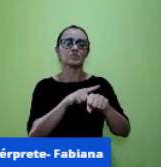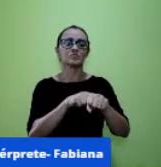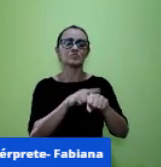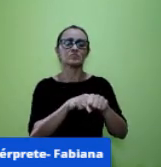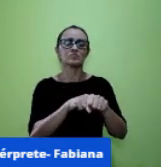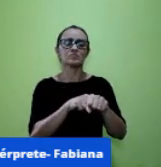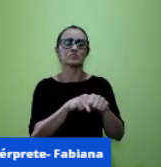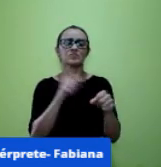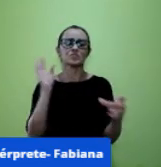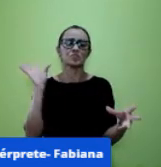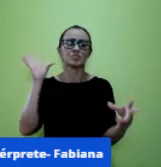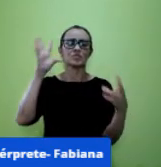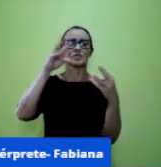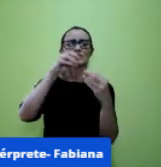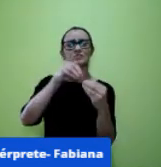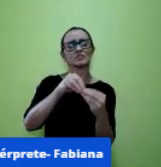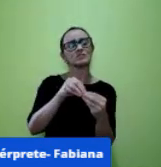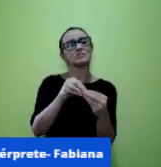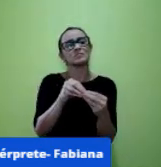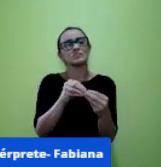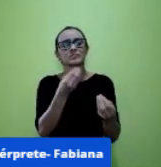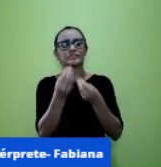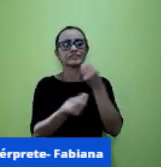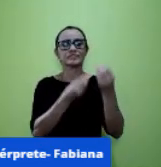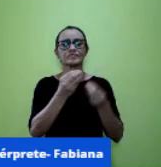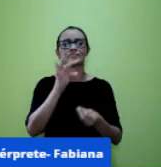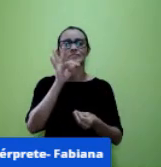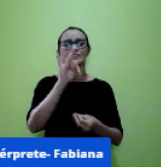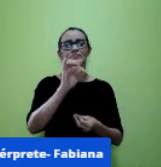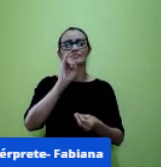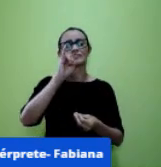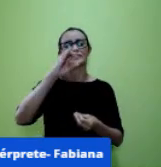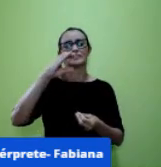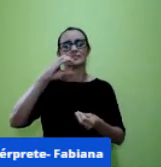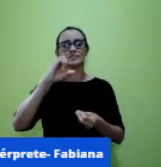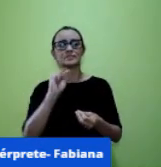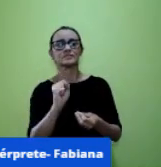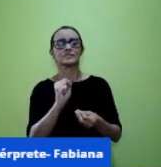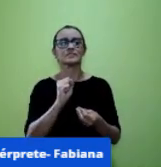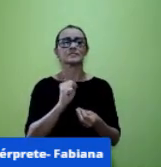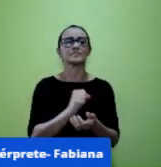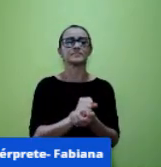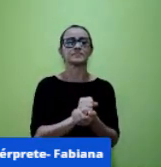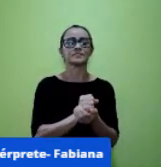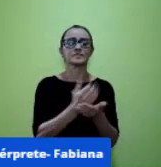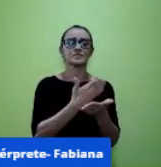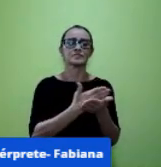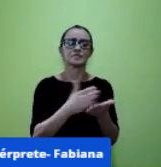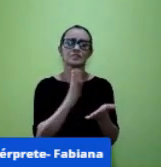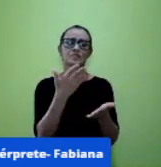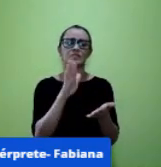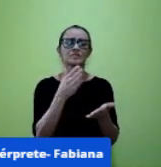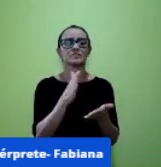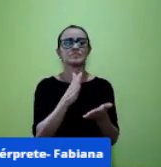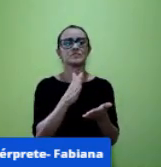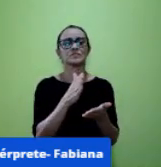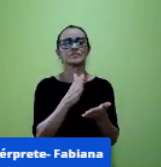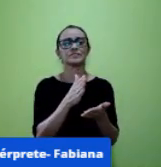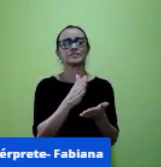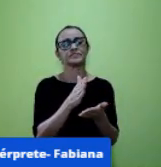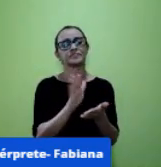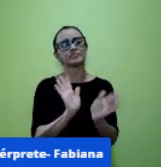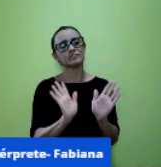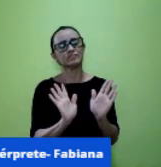importante que a gente está falando e que começou mais ou menos vamos